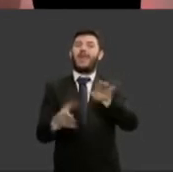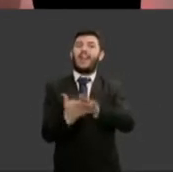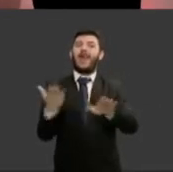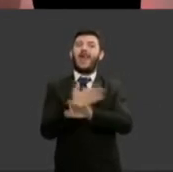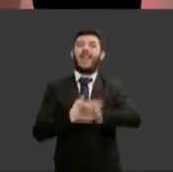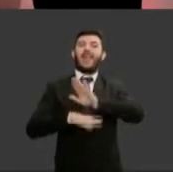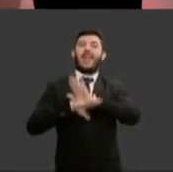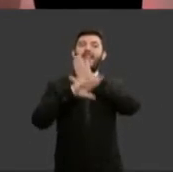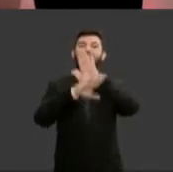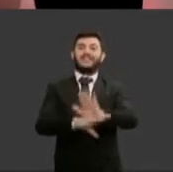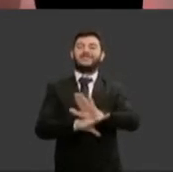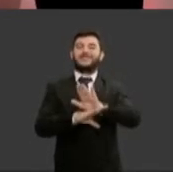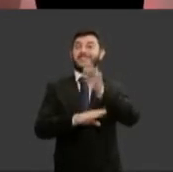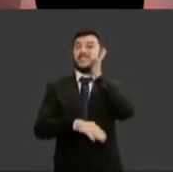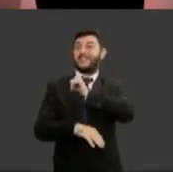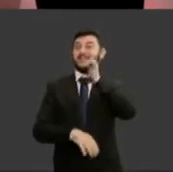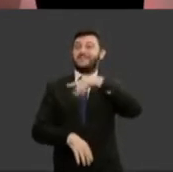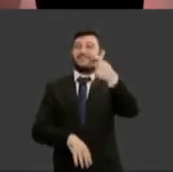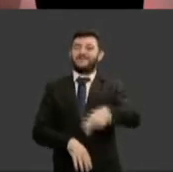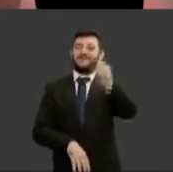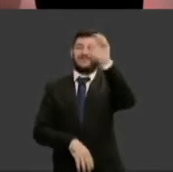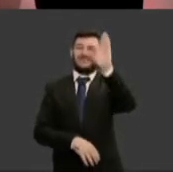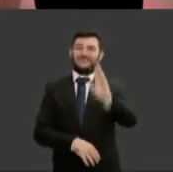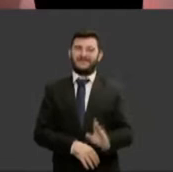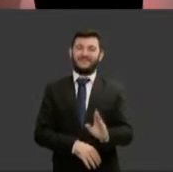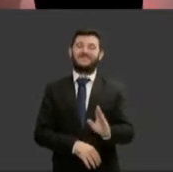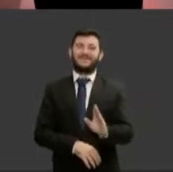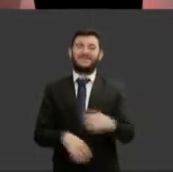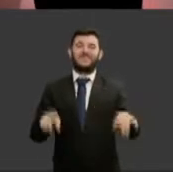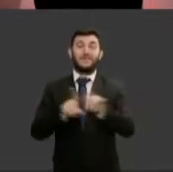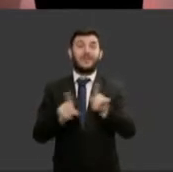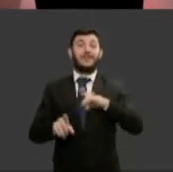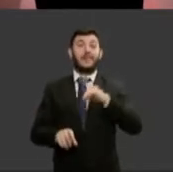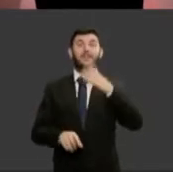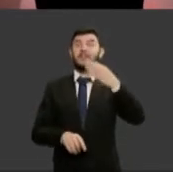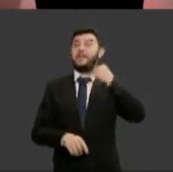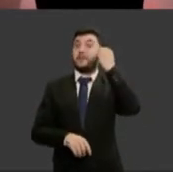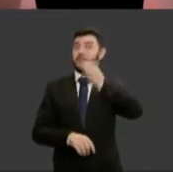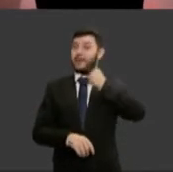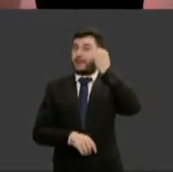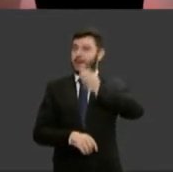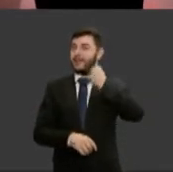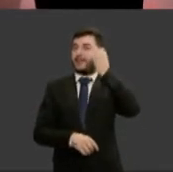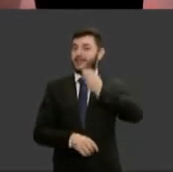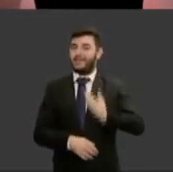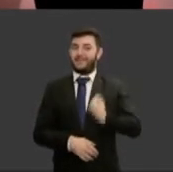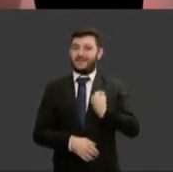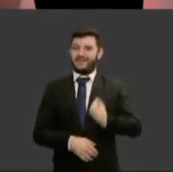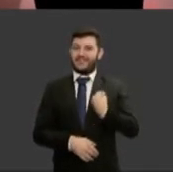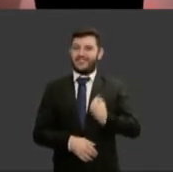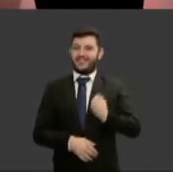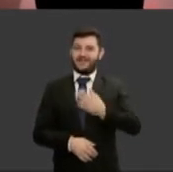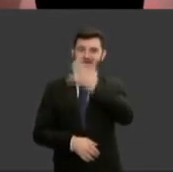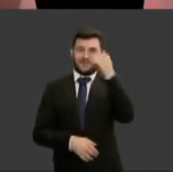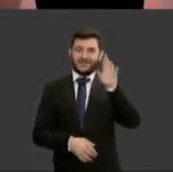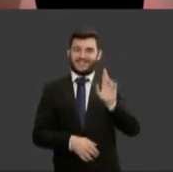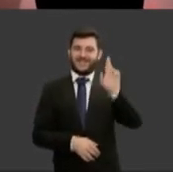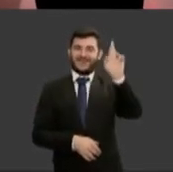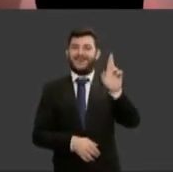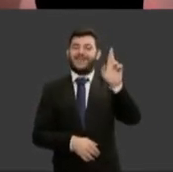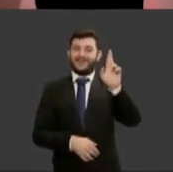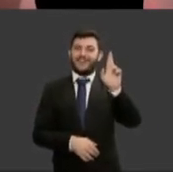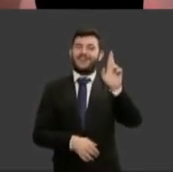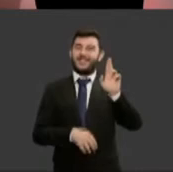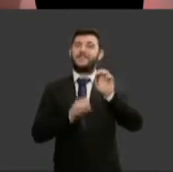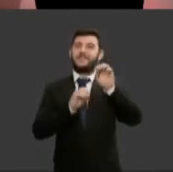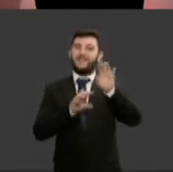país em favor delas. Isso tudo por meio de relatos de experiências vividas por formadoras de opinião com